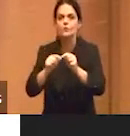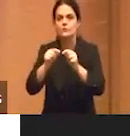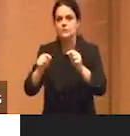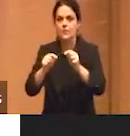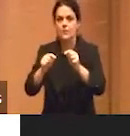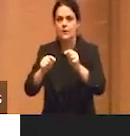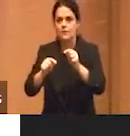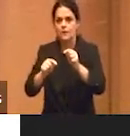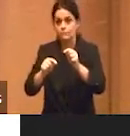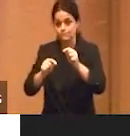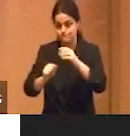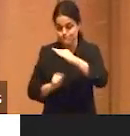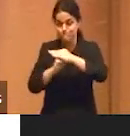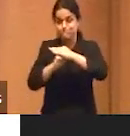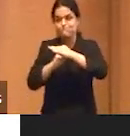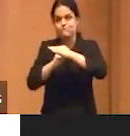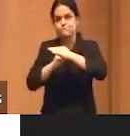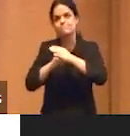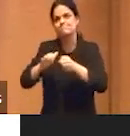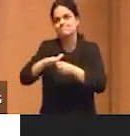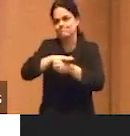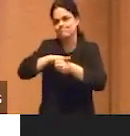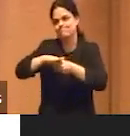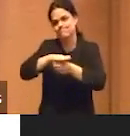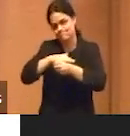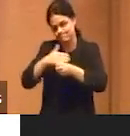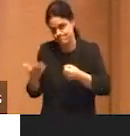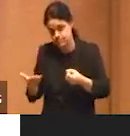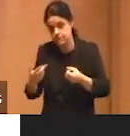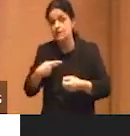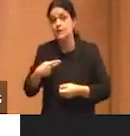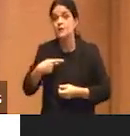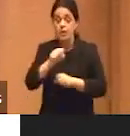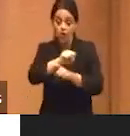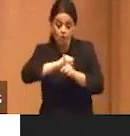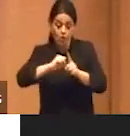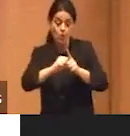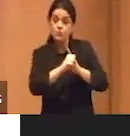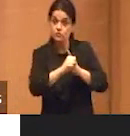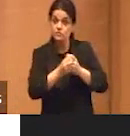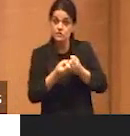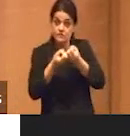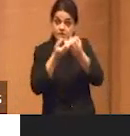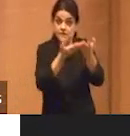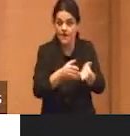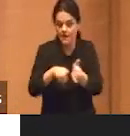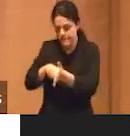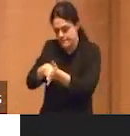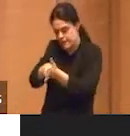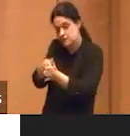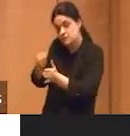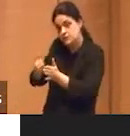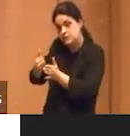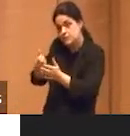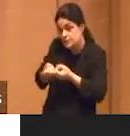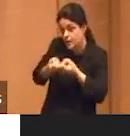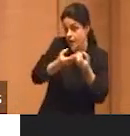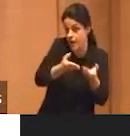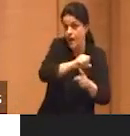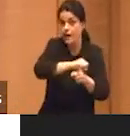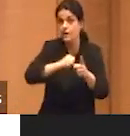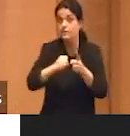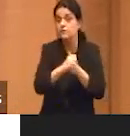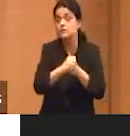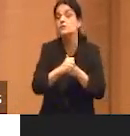universidade, com dinheiro público, pesquisa, devolve para a sociedade através de uma instituição como a RNP, deixa uma